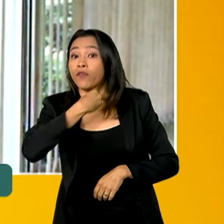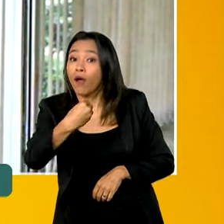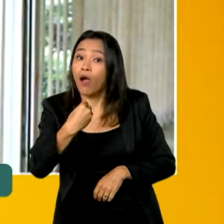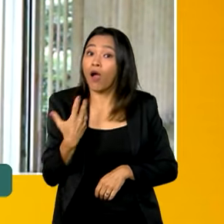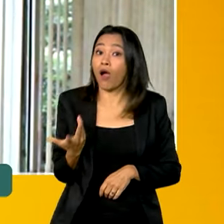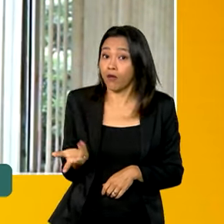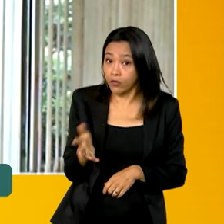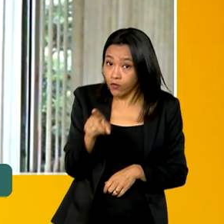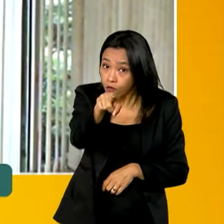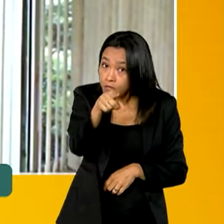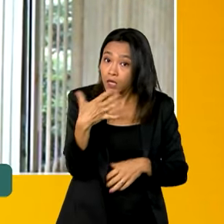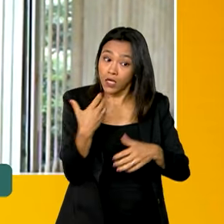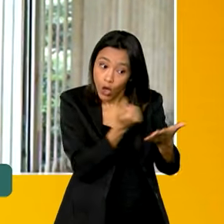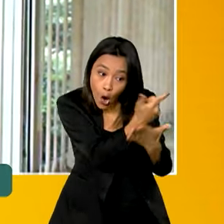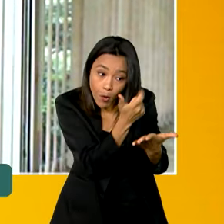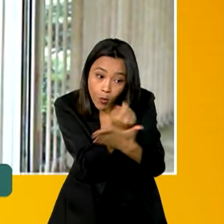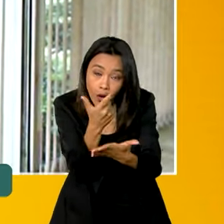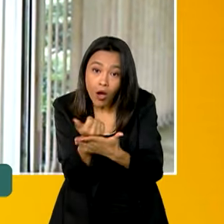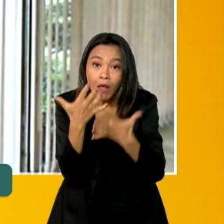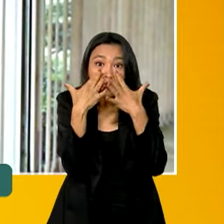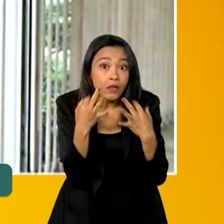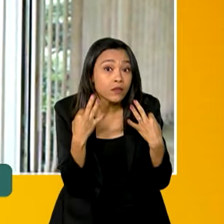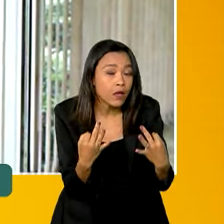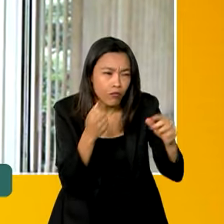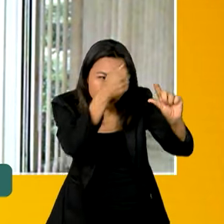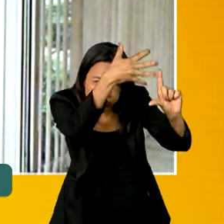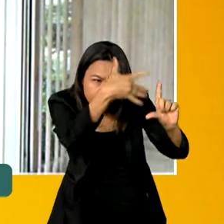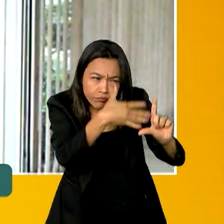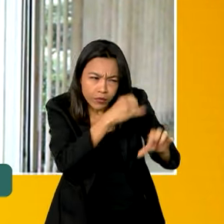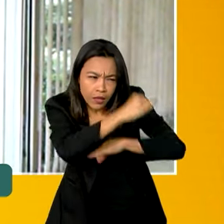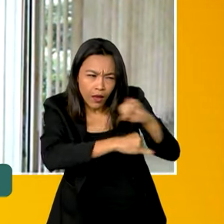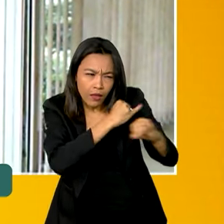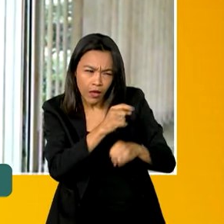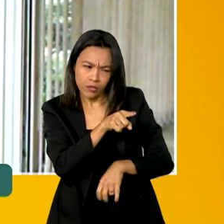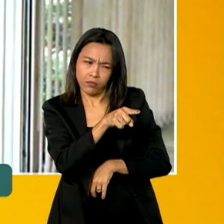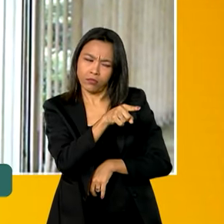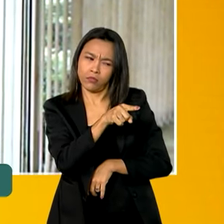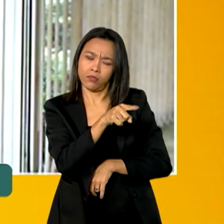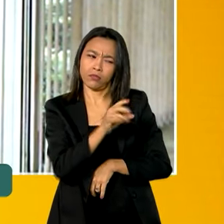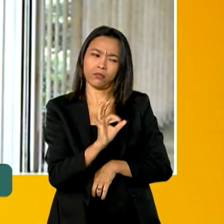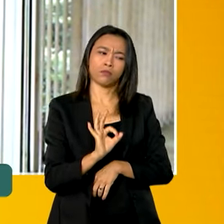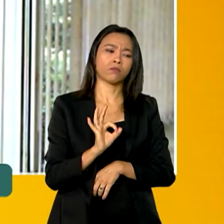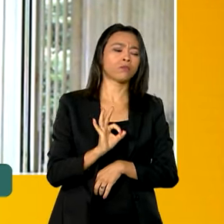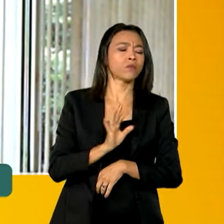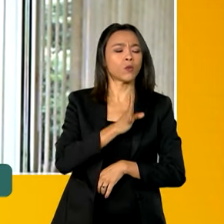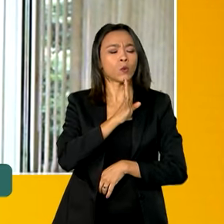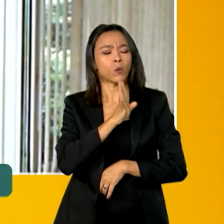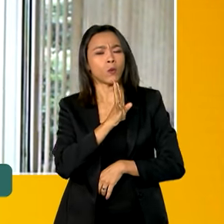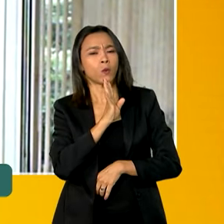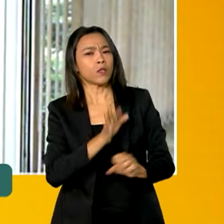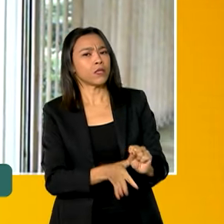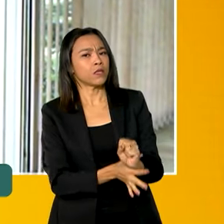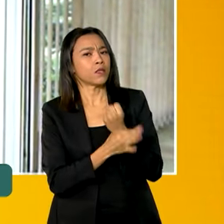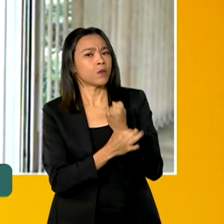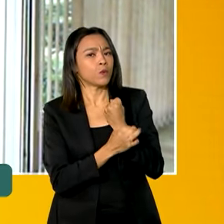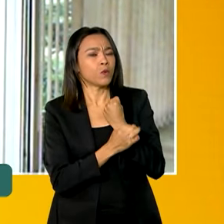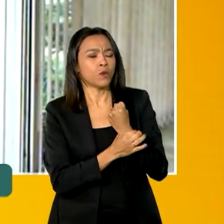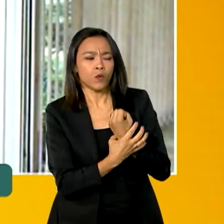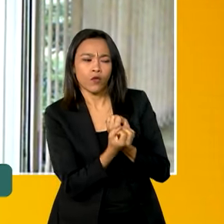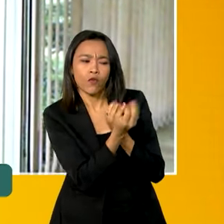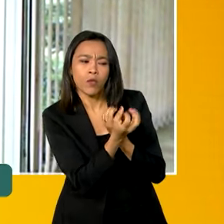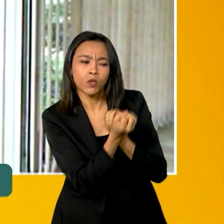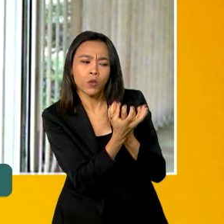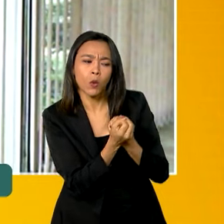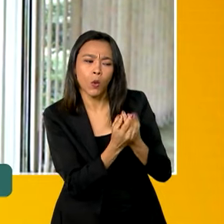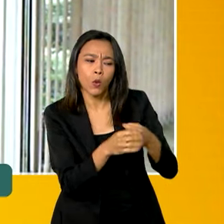o consumidor precisa verificar se o site que ele está fazendo a compra é um site conhecido, se todas as informações sobre